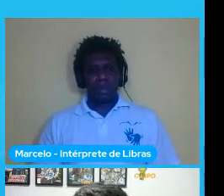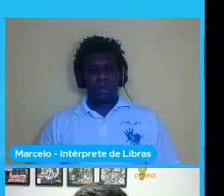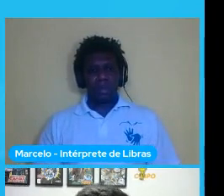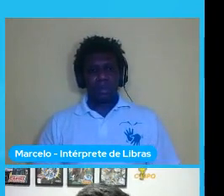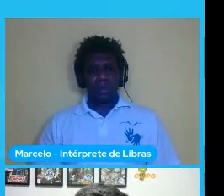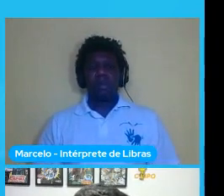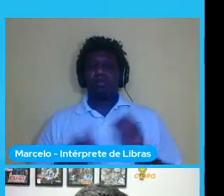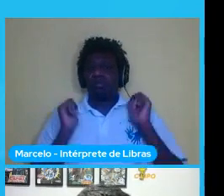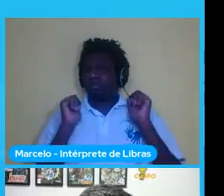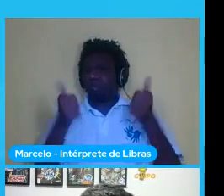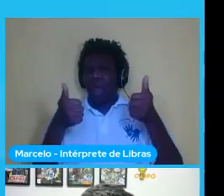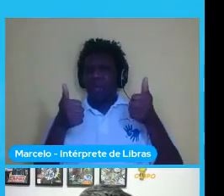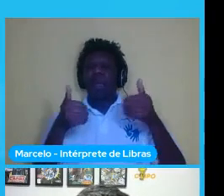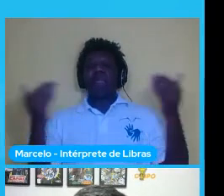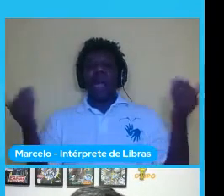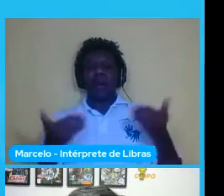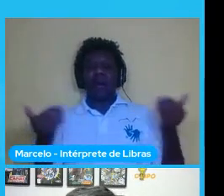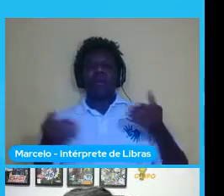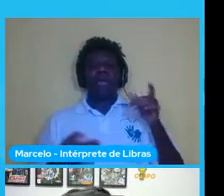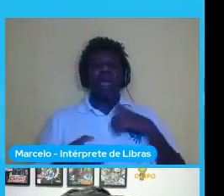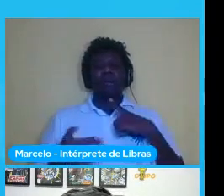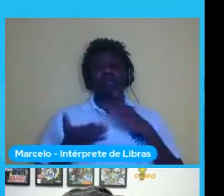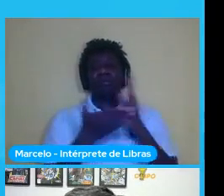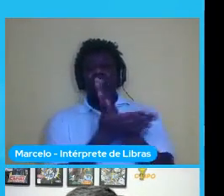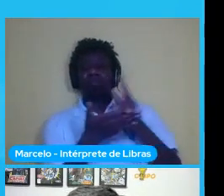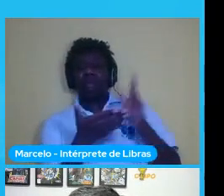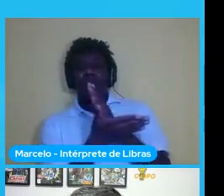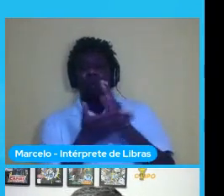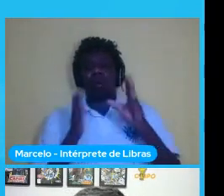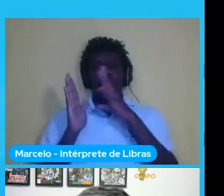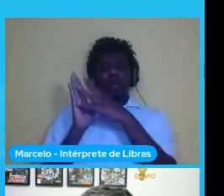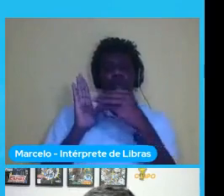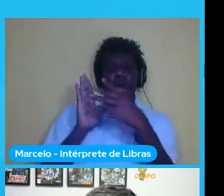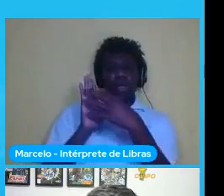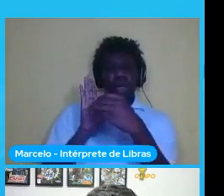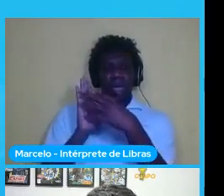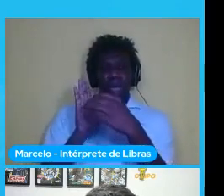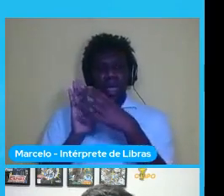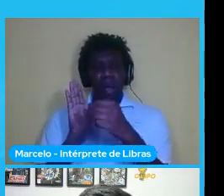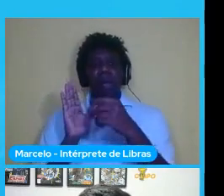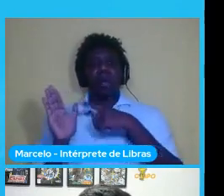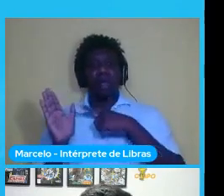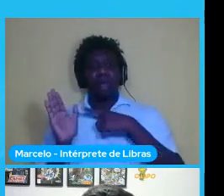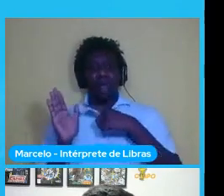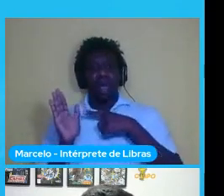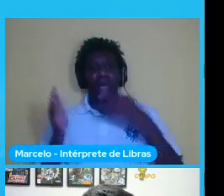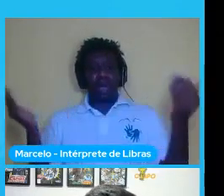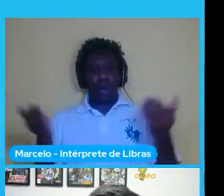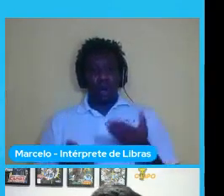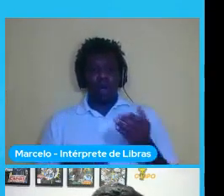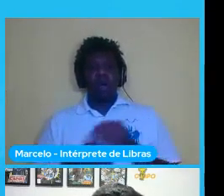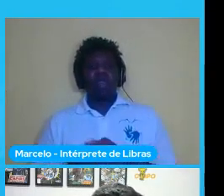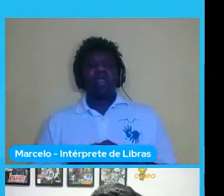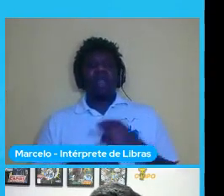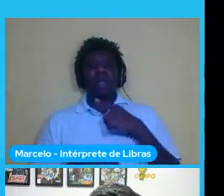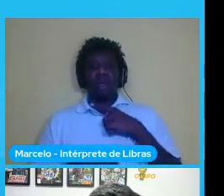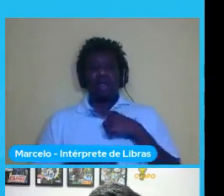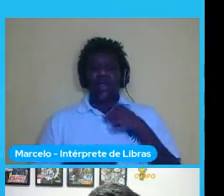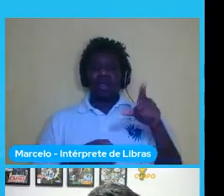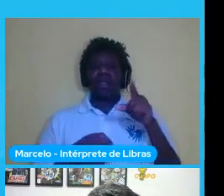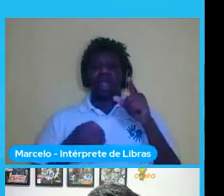beleza aqui tem alguns exemplos da aplicação de visão computacional com Deep Learning que a gente tem hoje então a gente tem desde a parte de